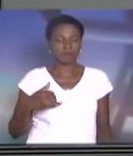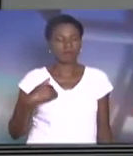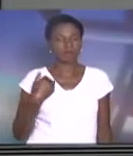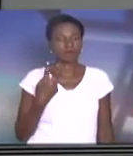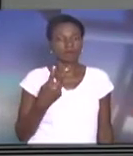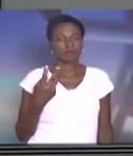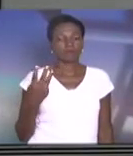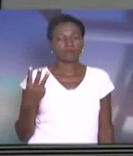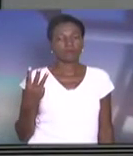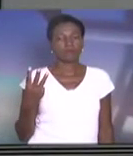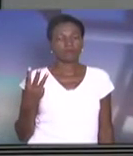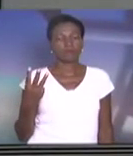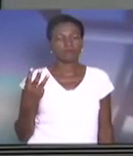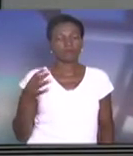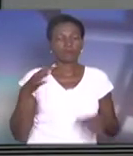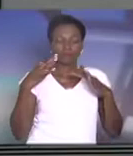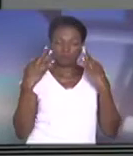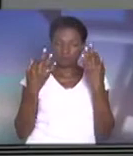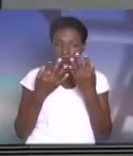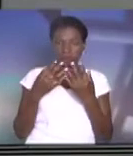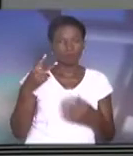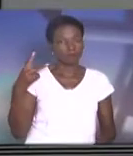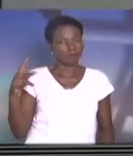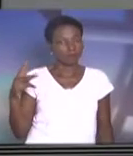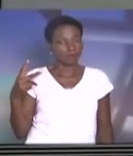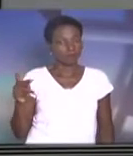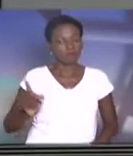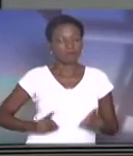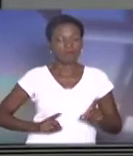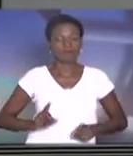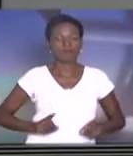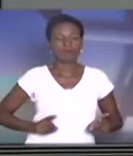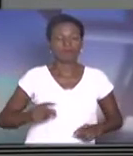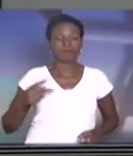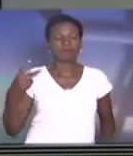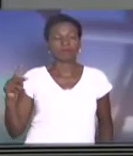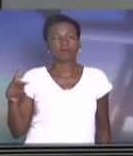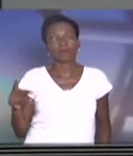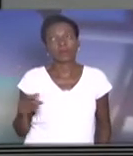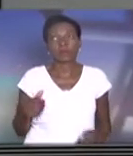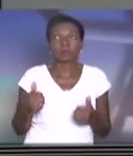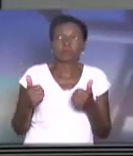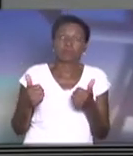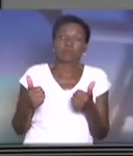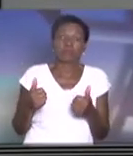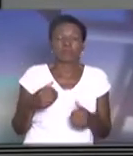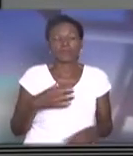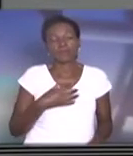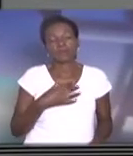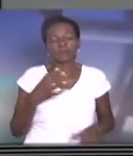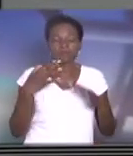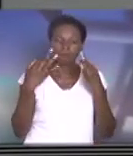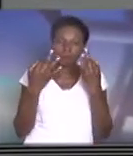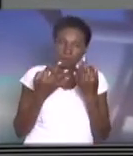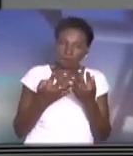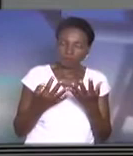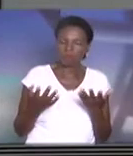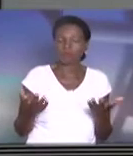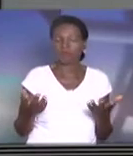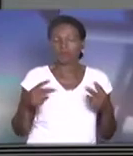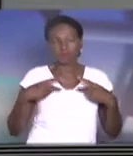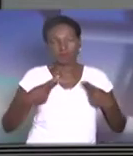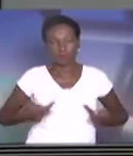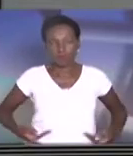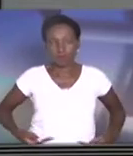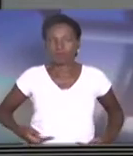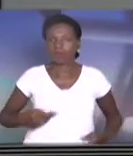que é parente da prefeita, primo da prefeita. Até aí tudo bem, a gente sente como familiar, como ser humano,